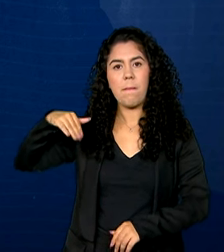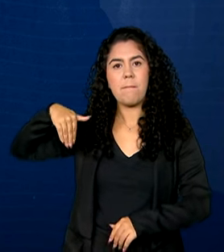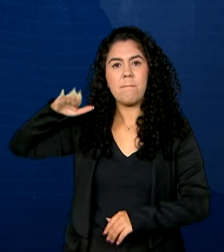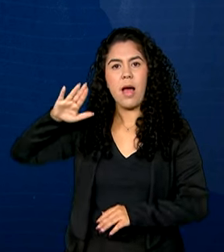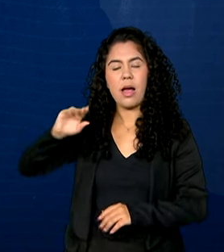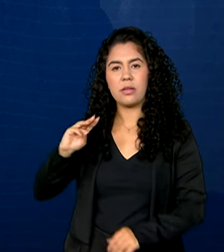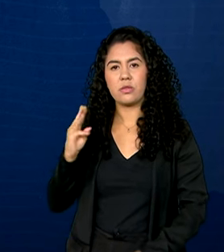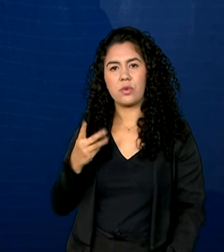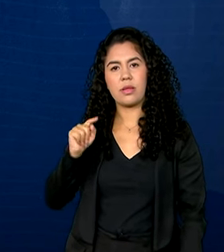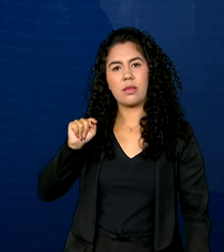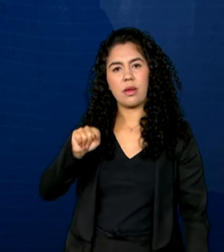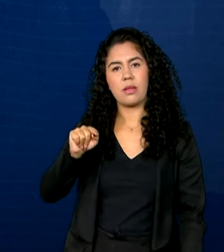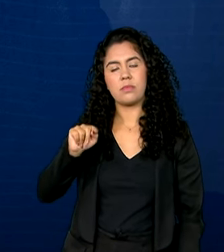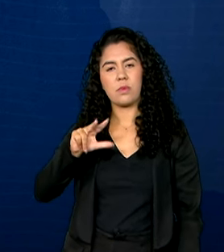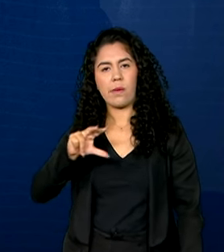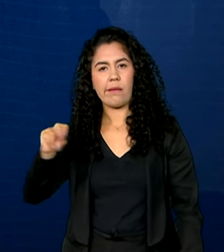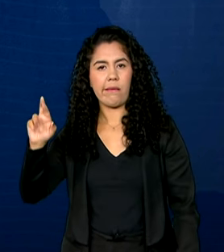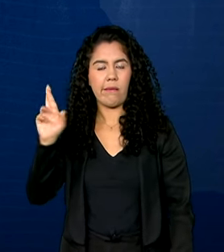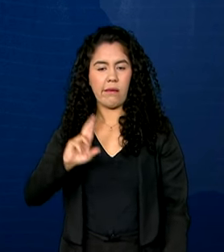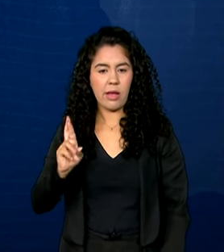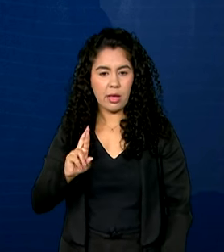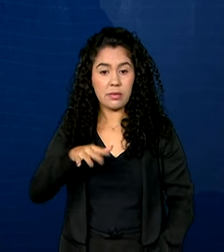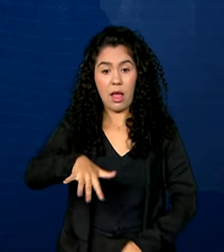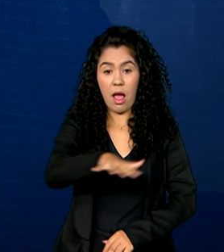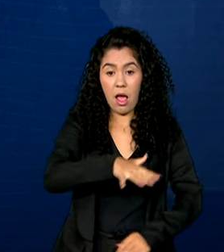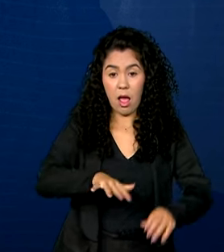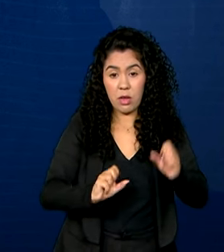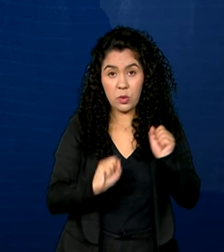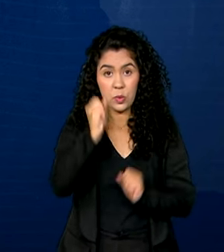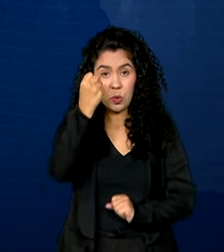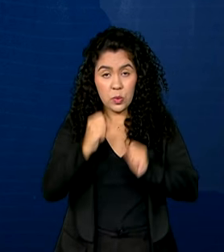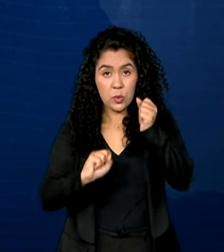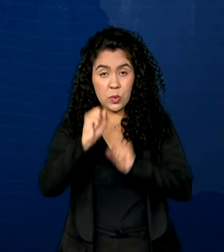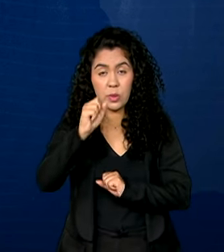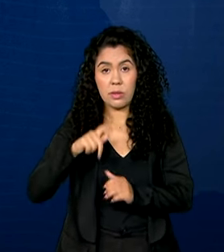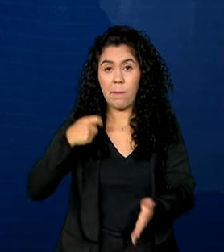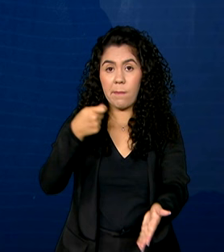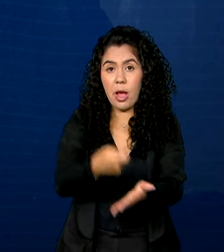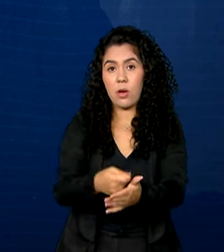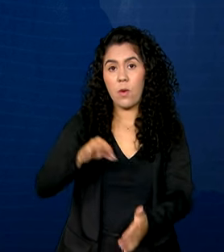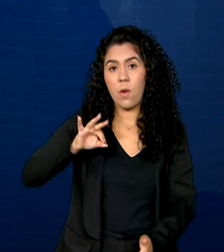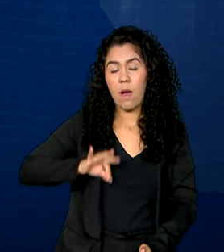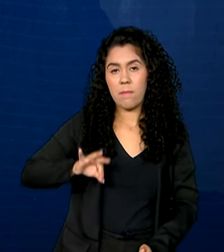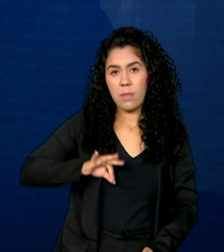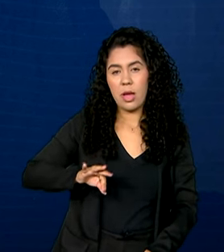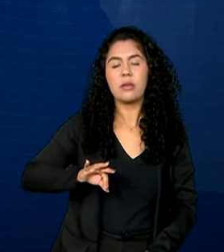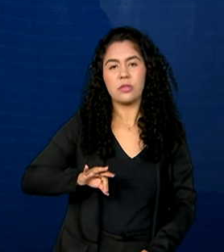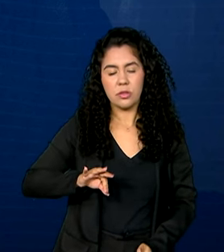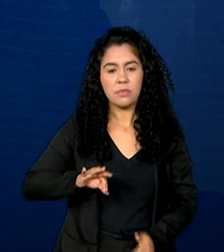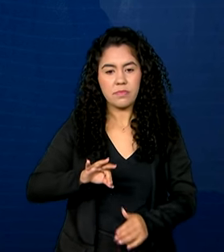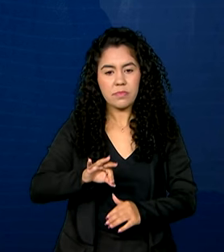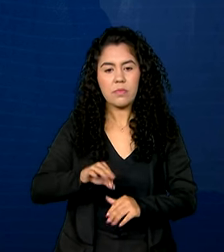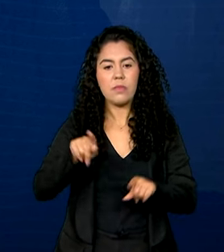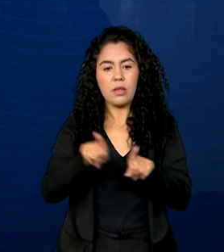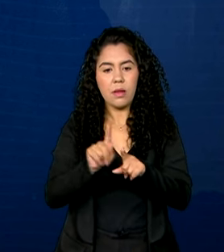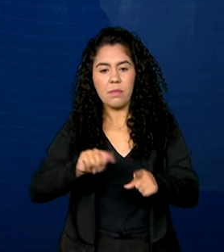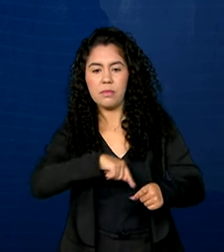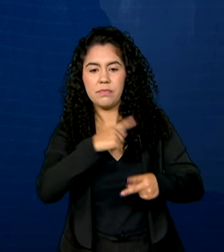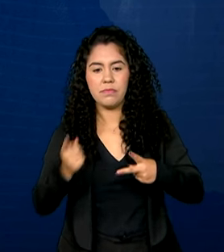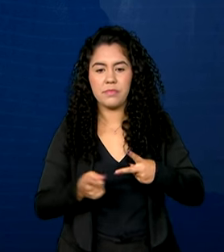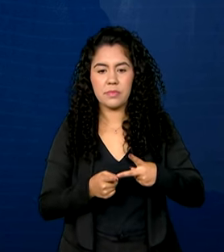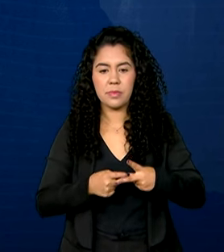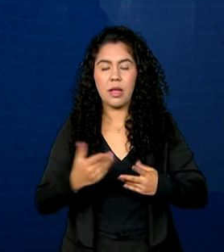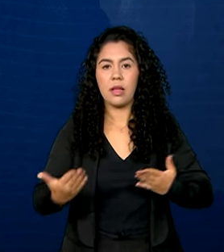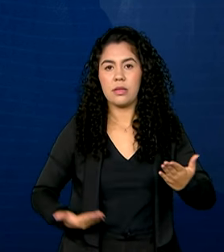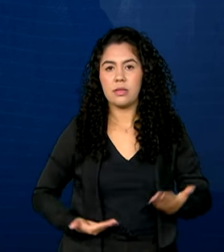3.500 reais. A indústria pagou a maior média salarial, seguida pelo setor de serviços.